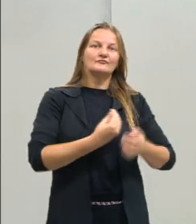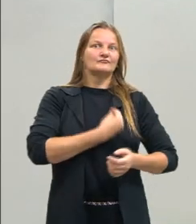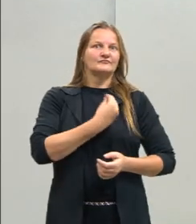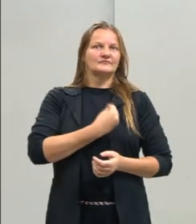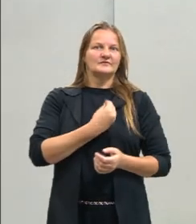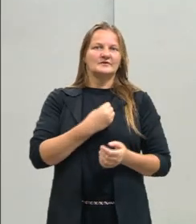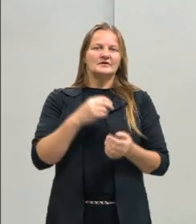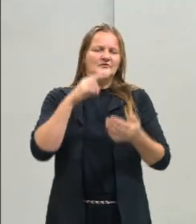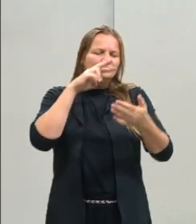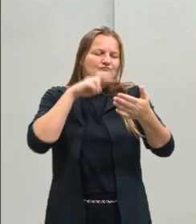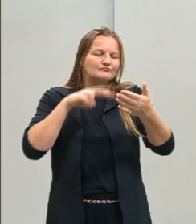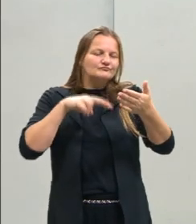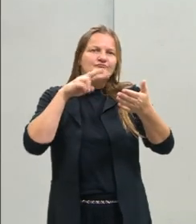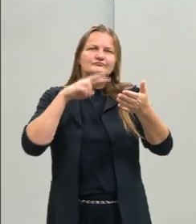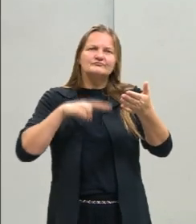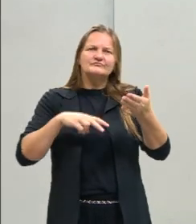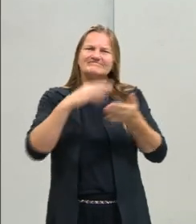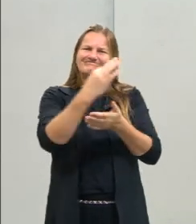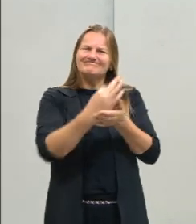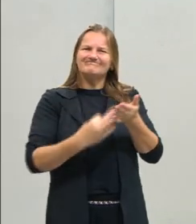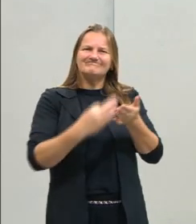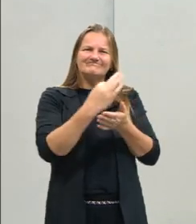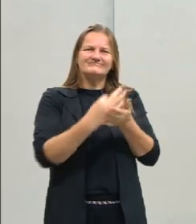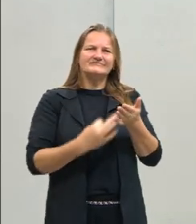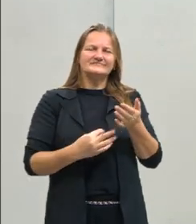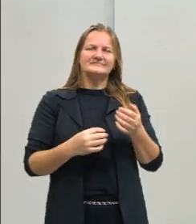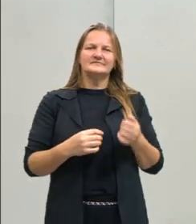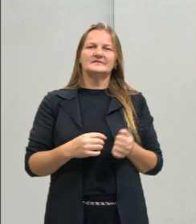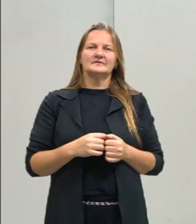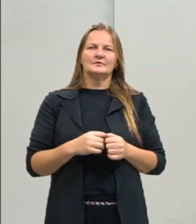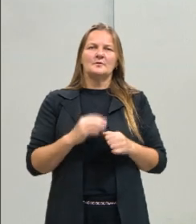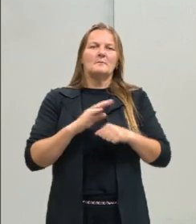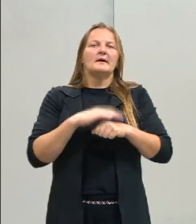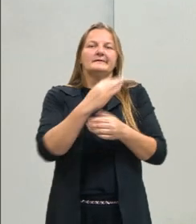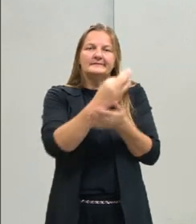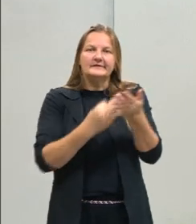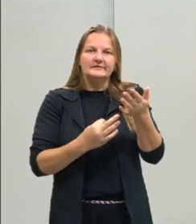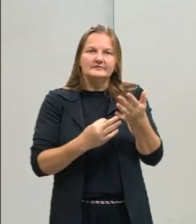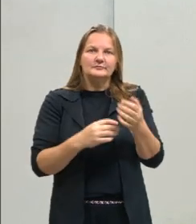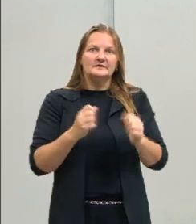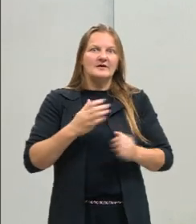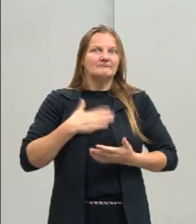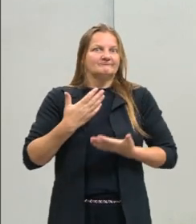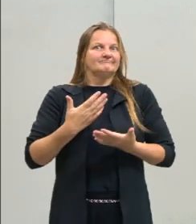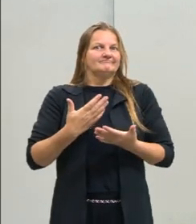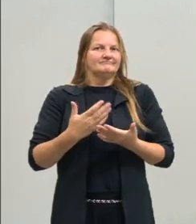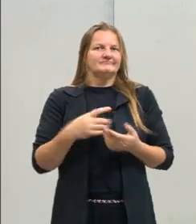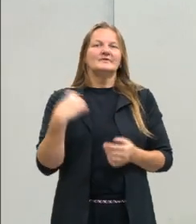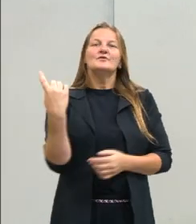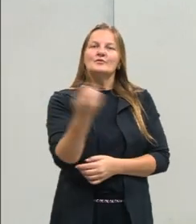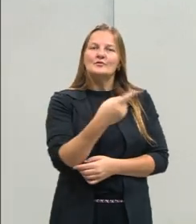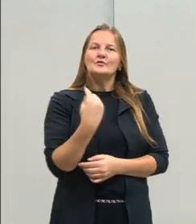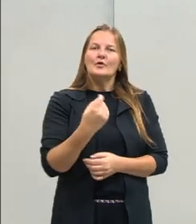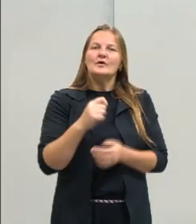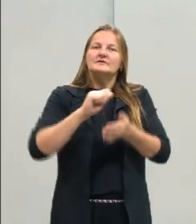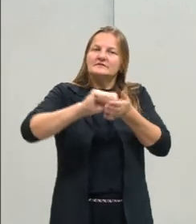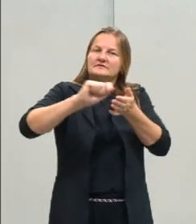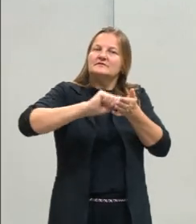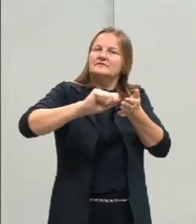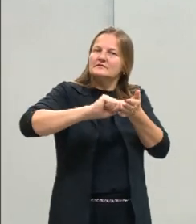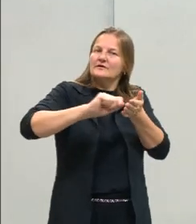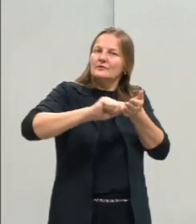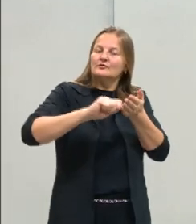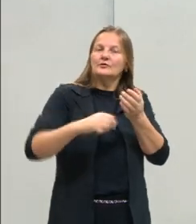enxergue, não chegue lá, olhe para o texto e diga, beleza, é mais um texto. Todos nós somos autores em potencial.